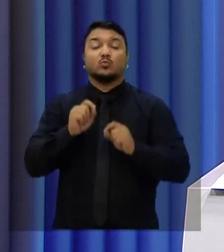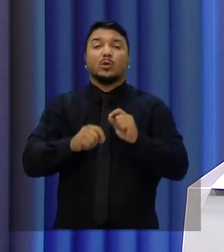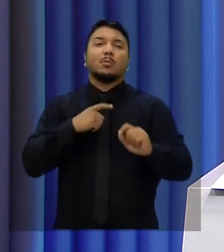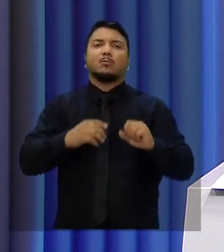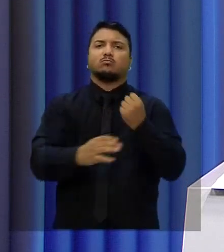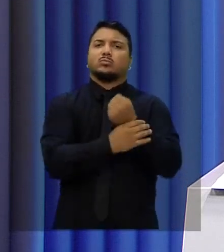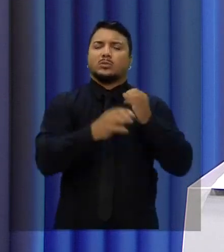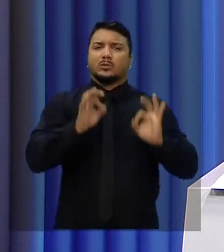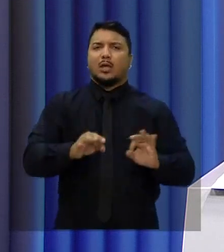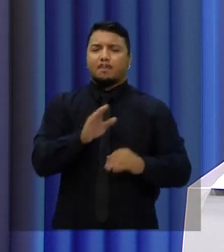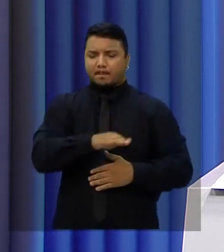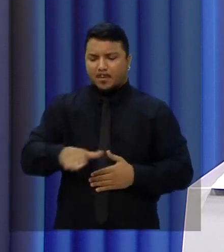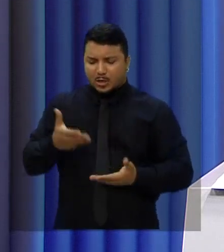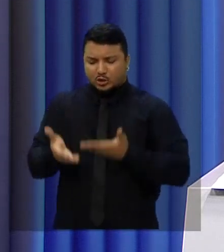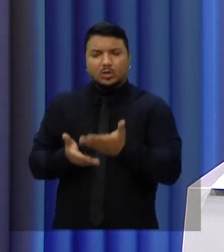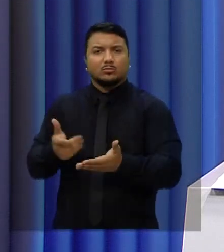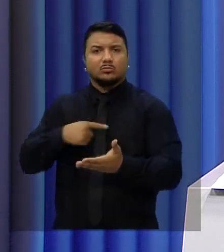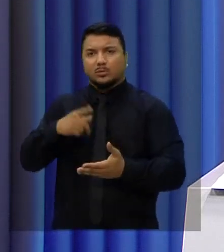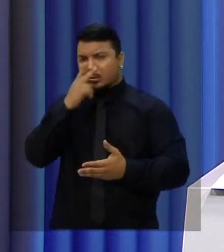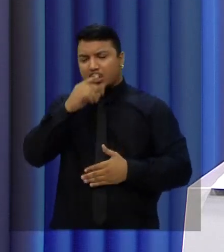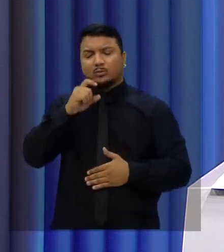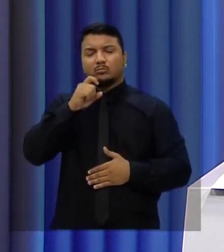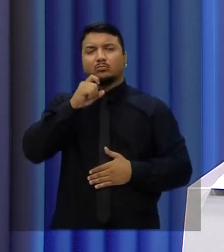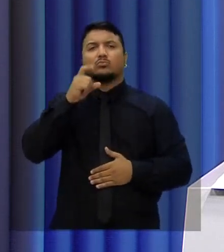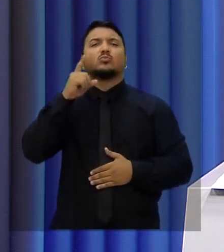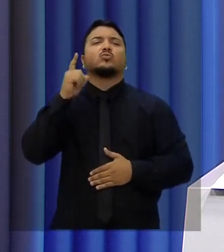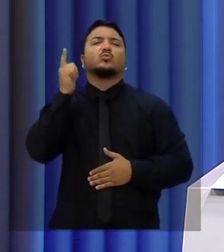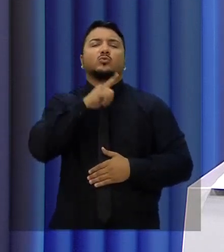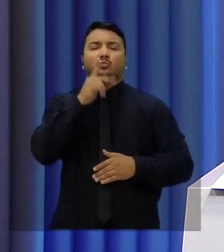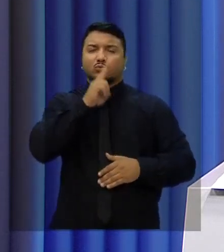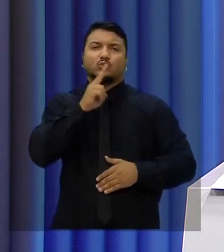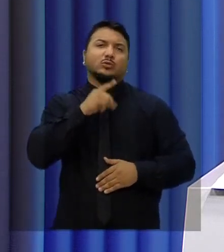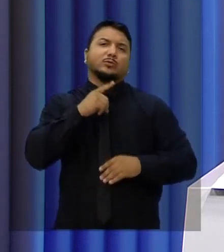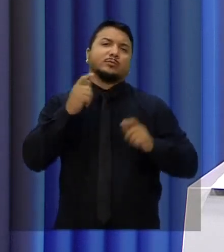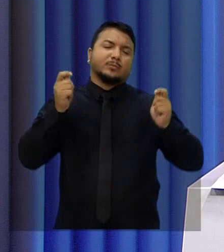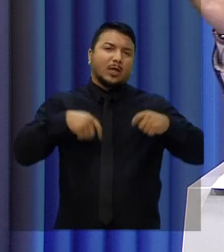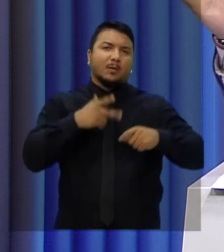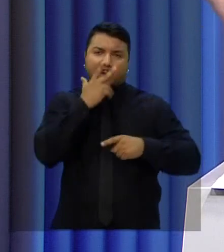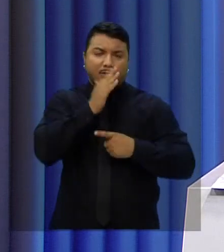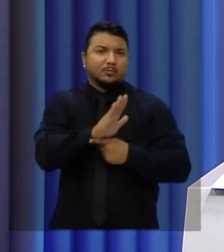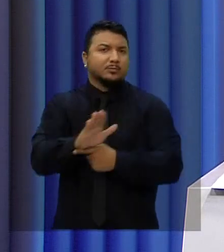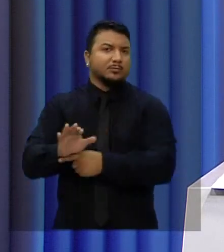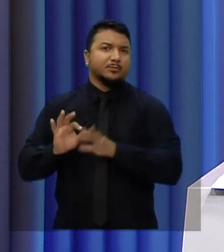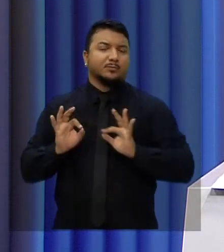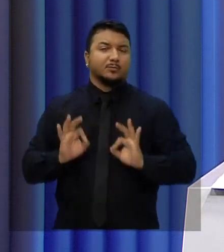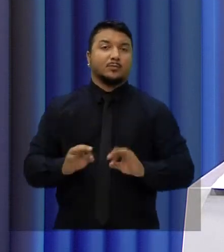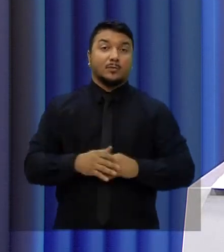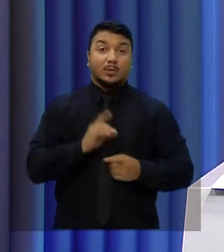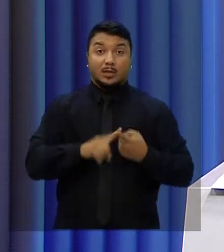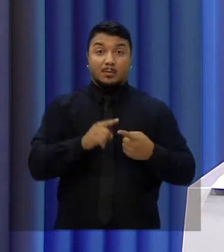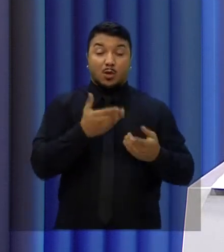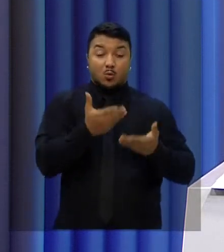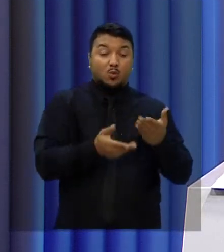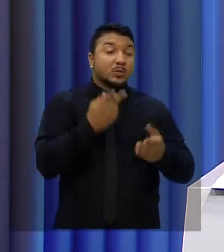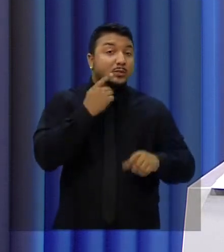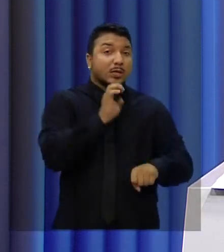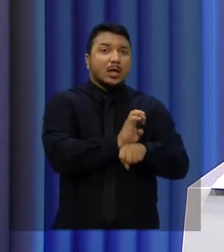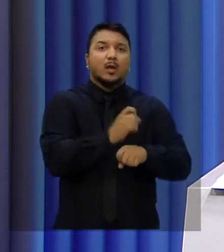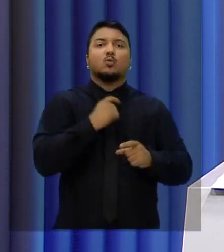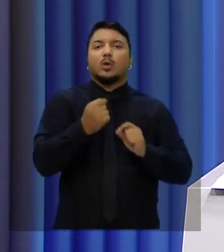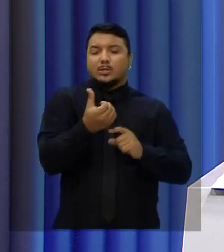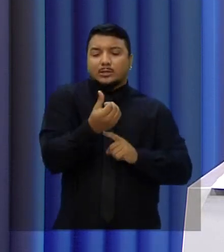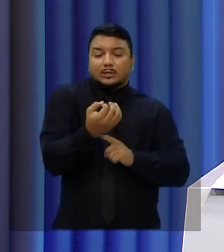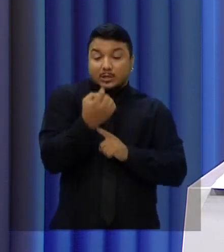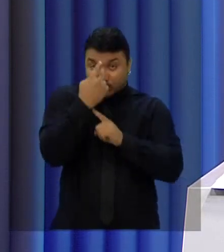regional com emergência. Além disso, vou fazer o Cuida Ceará, quero repetir isso, reduzir para 60 dias o tempo entre